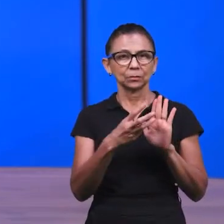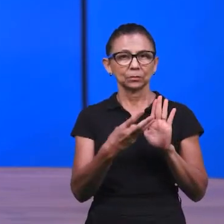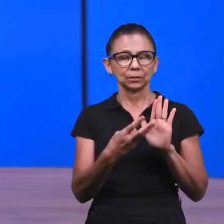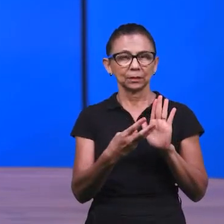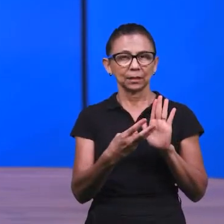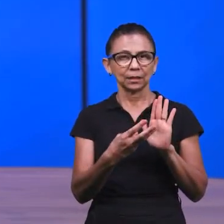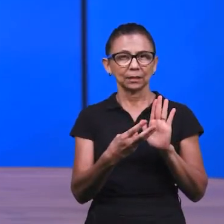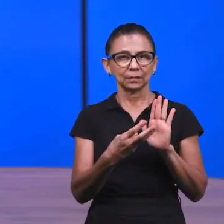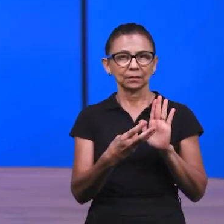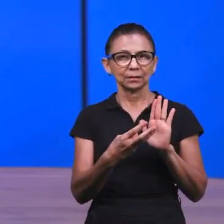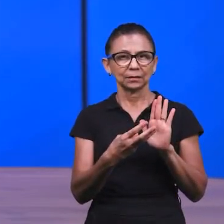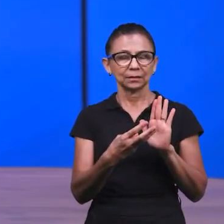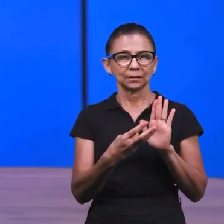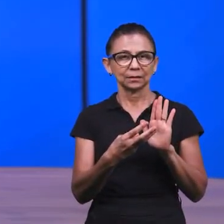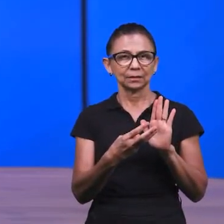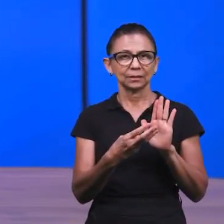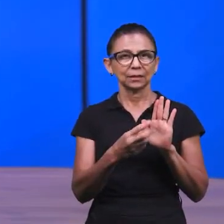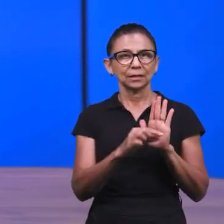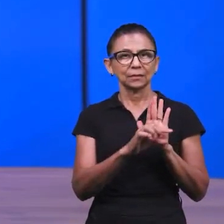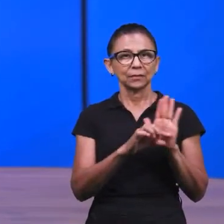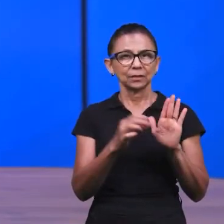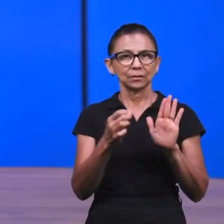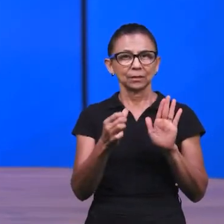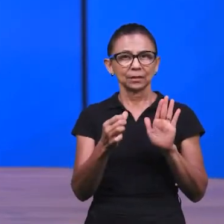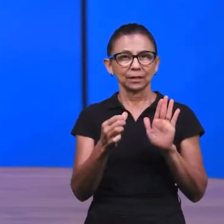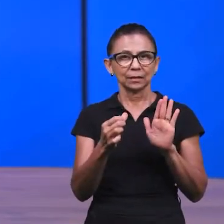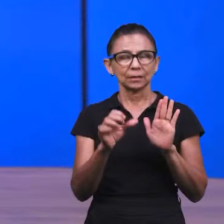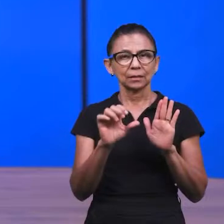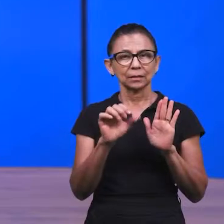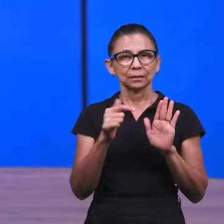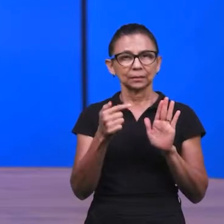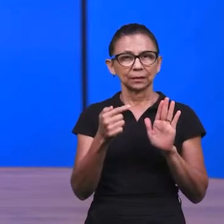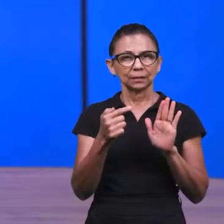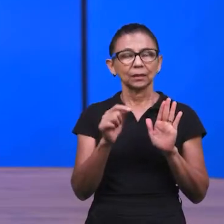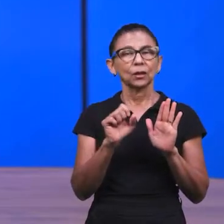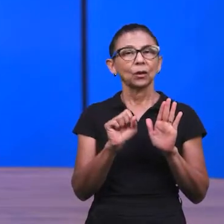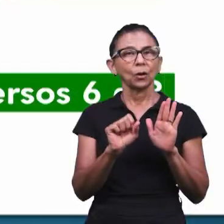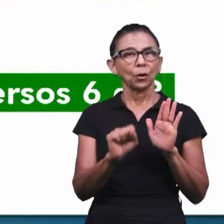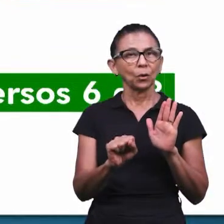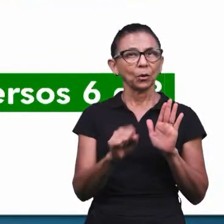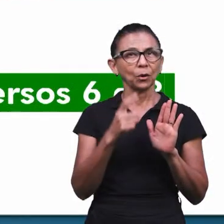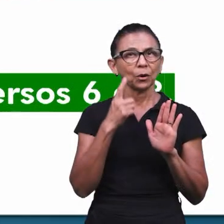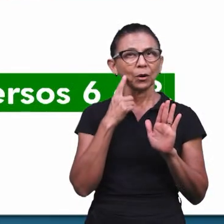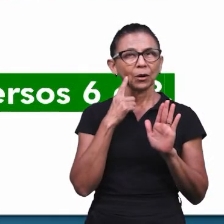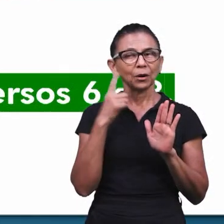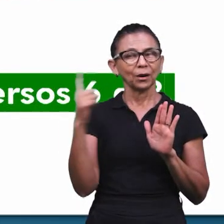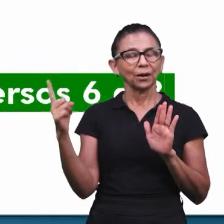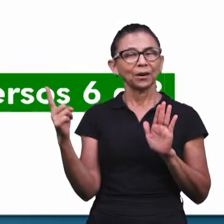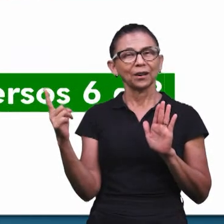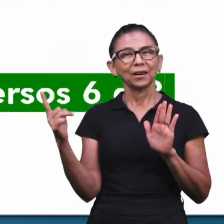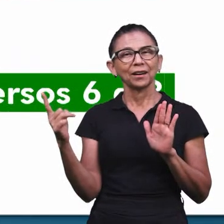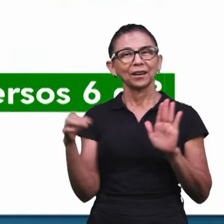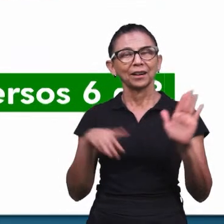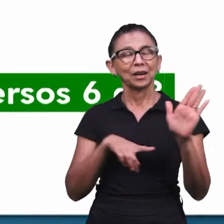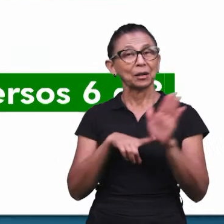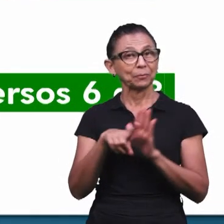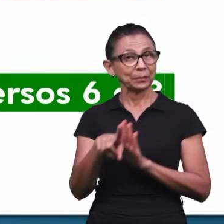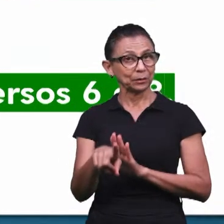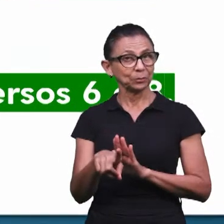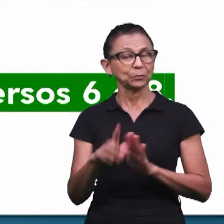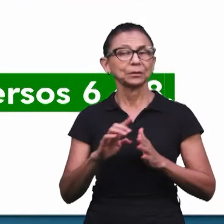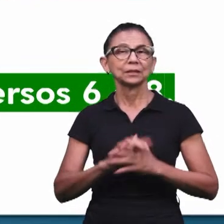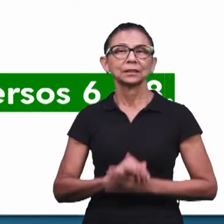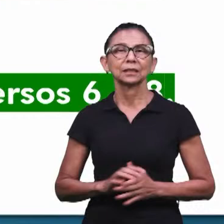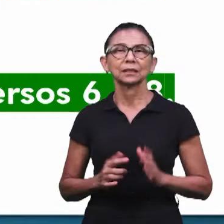Cantar de Salomão, o verso 6, o verso 7 e o verso 8. Vamos ver ali que maravilha uma pergunta que é feita e que